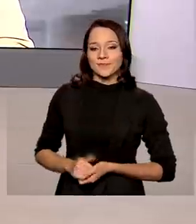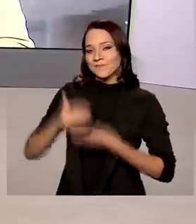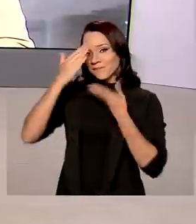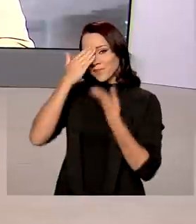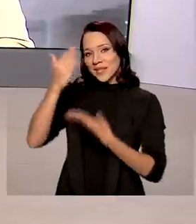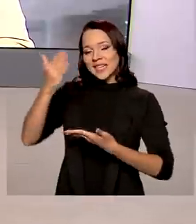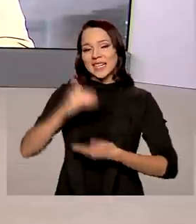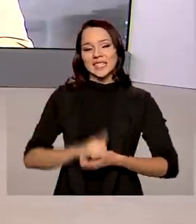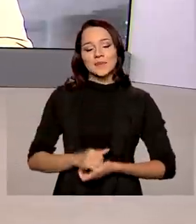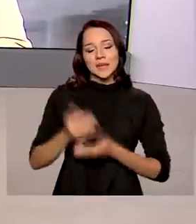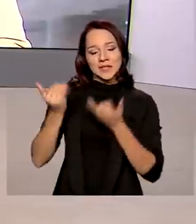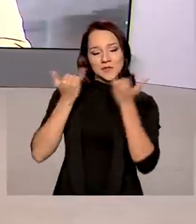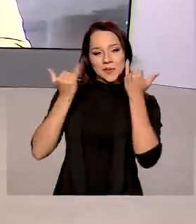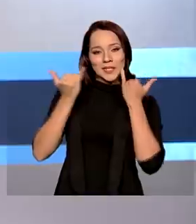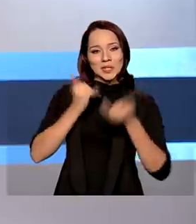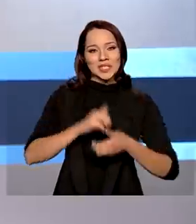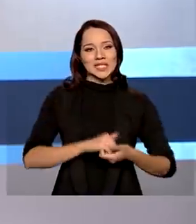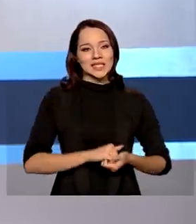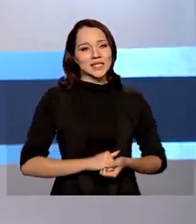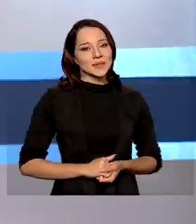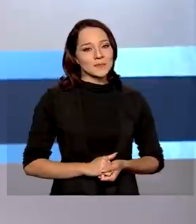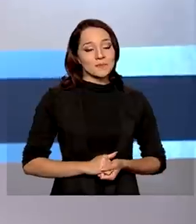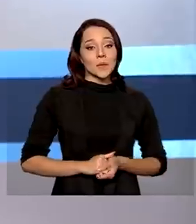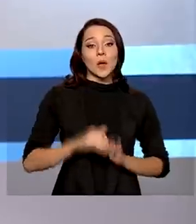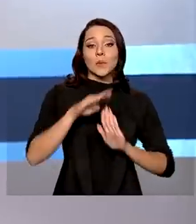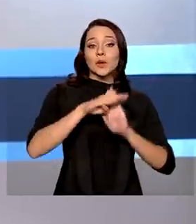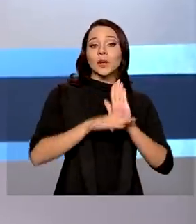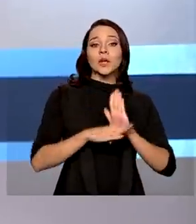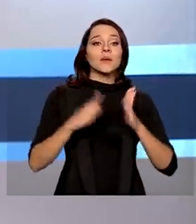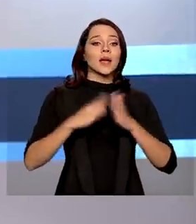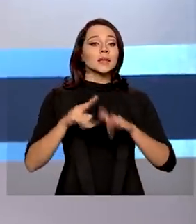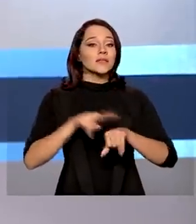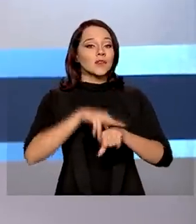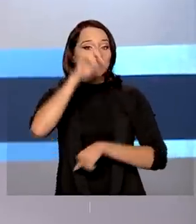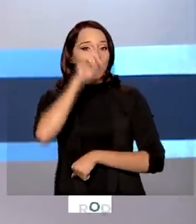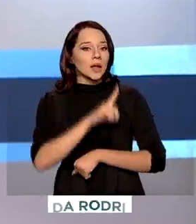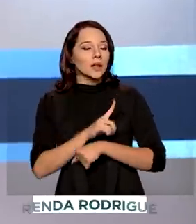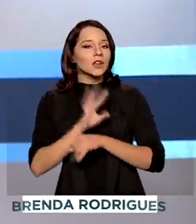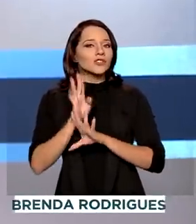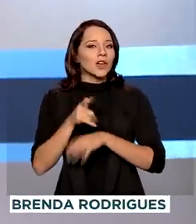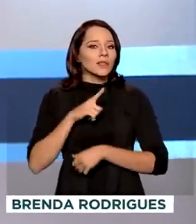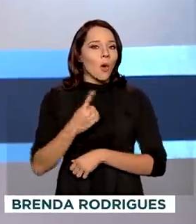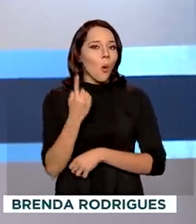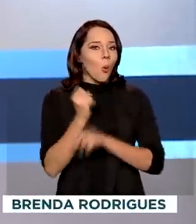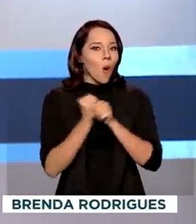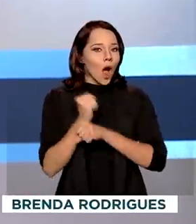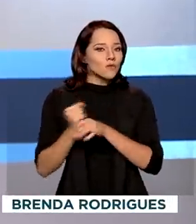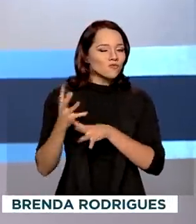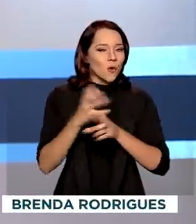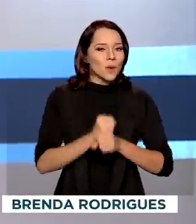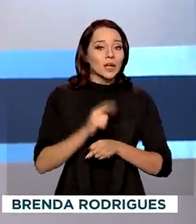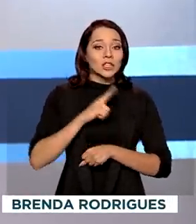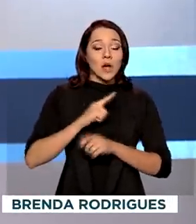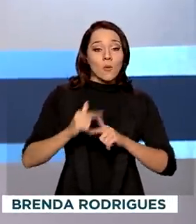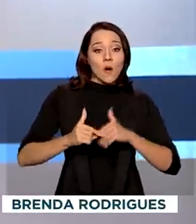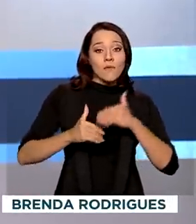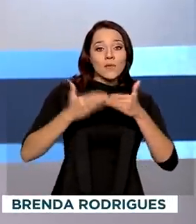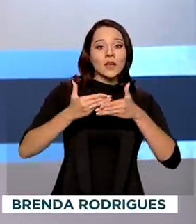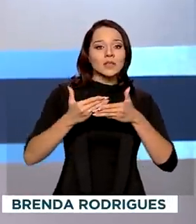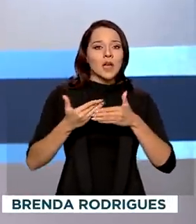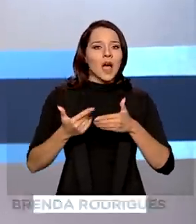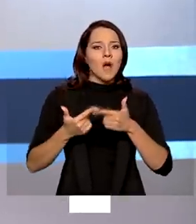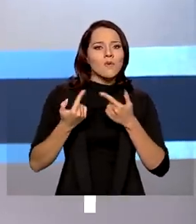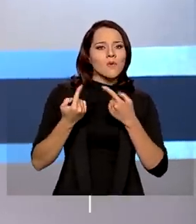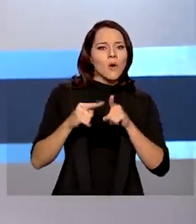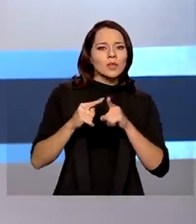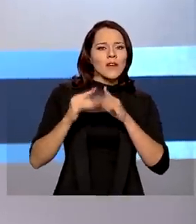Obrigada, Márcia, pelas suas informações. E olha, o programa Casa Verde e Amarela completa um ano com avanços no combate ao déficit